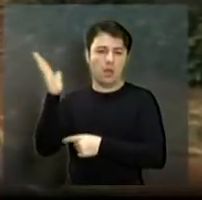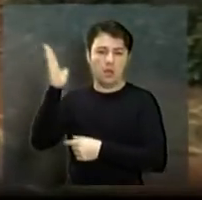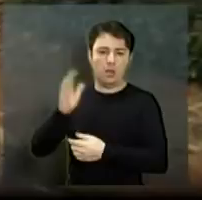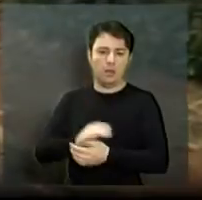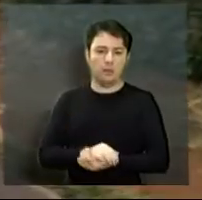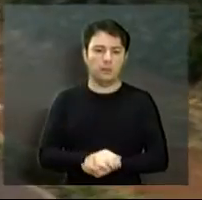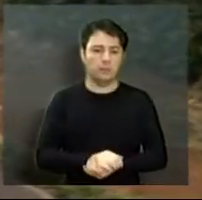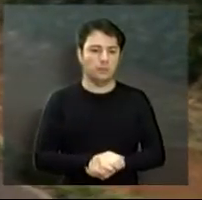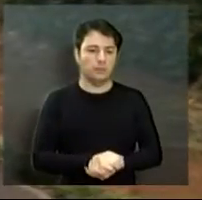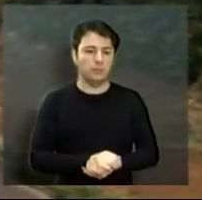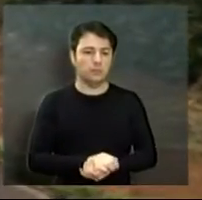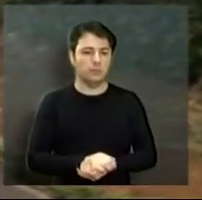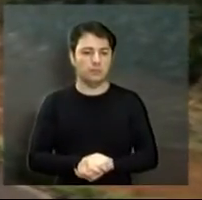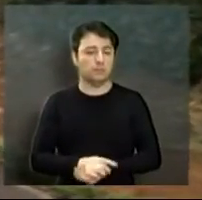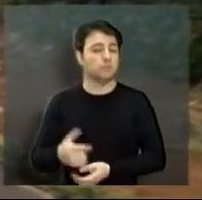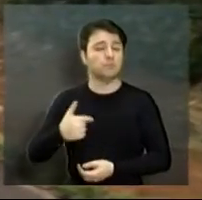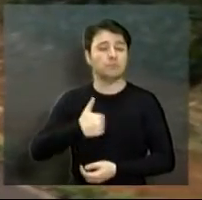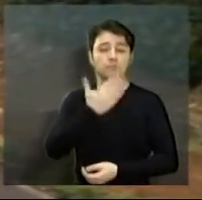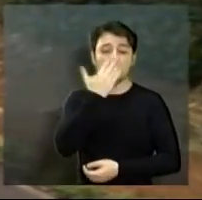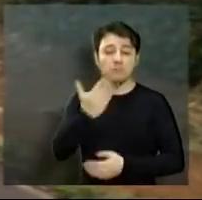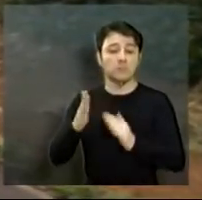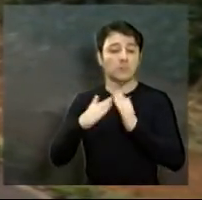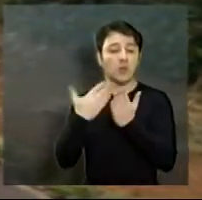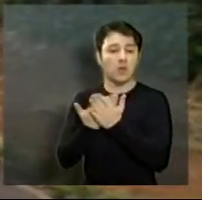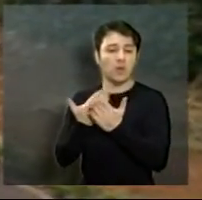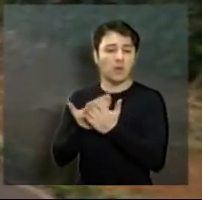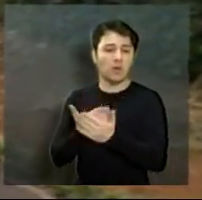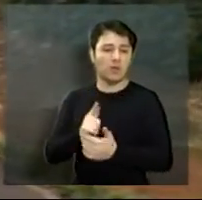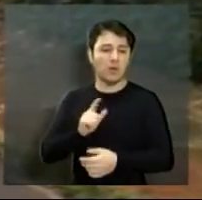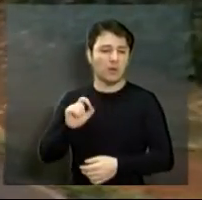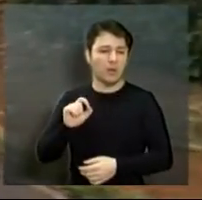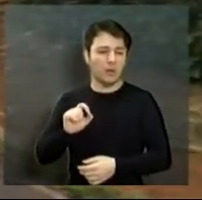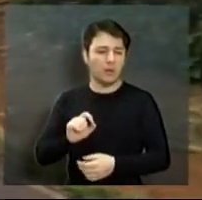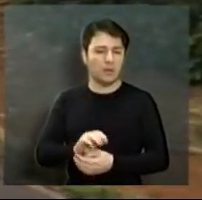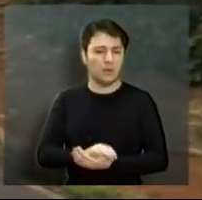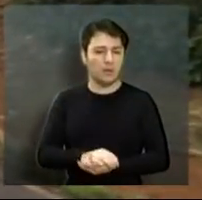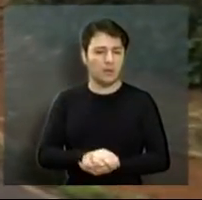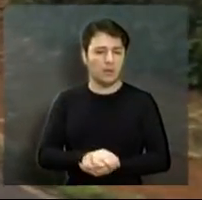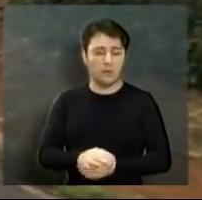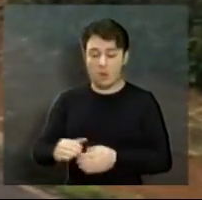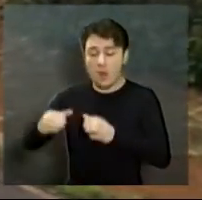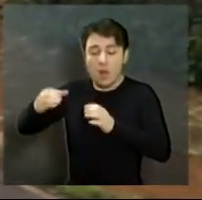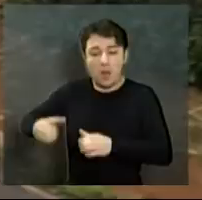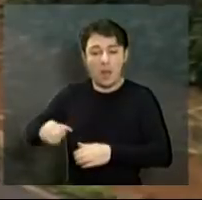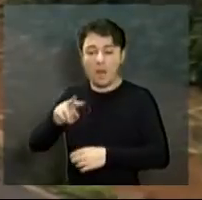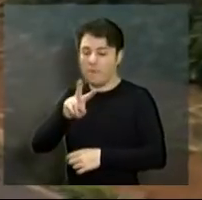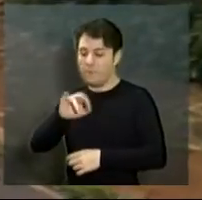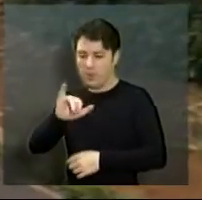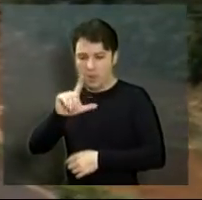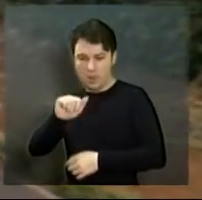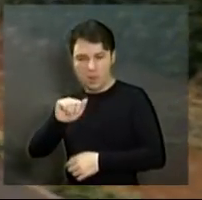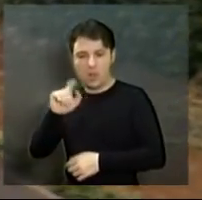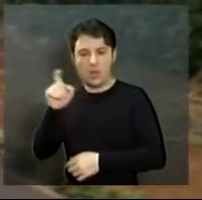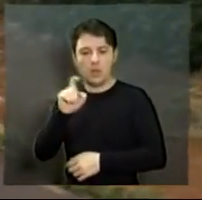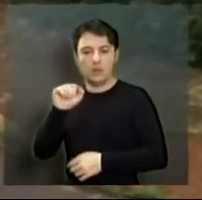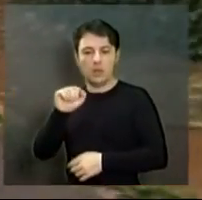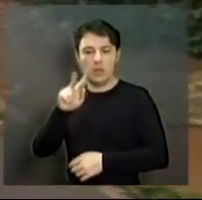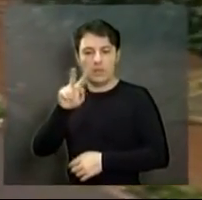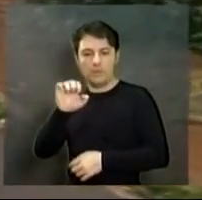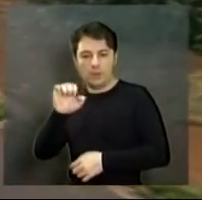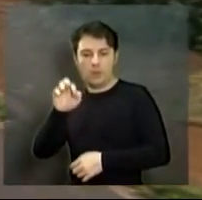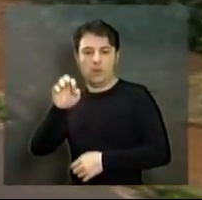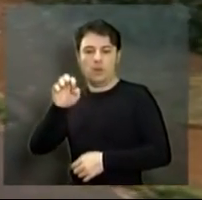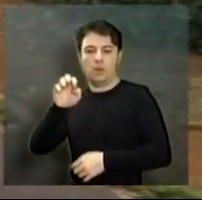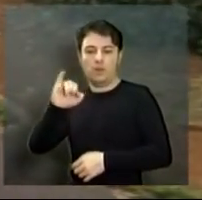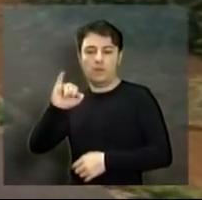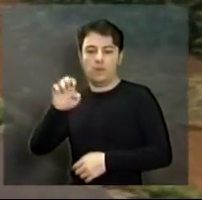Olá, estou aqui em frente à escola Lisanias, aqui na Vila Xavier, onde que a pedida de pais de